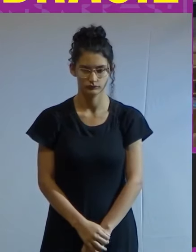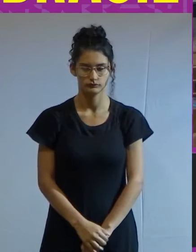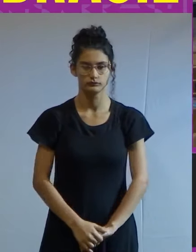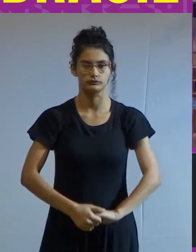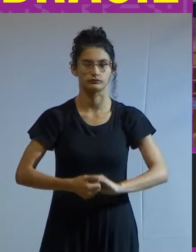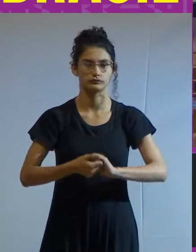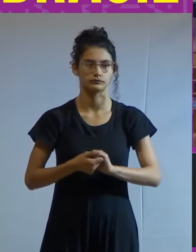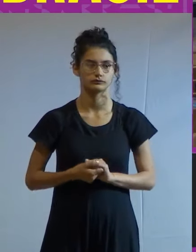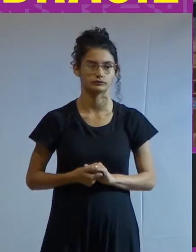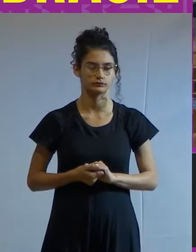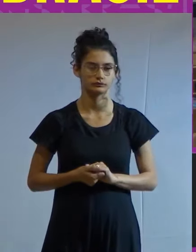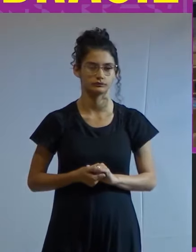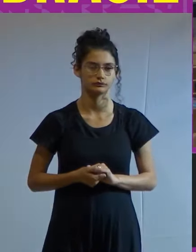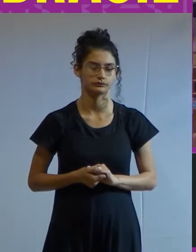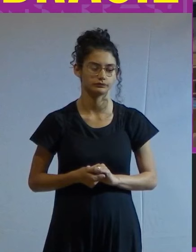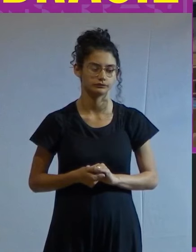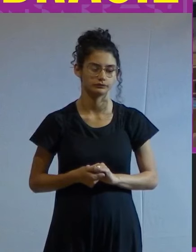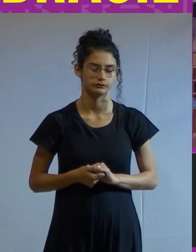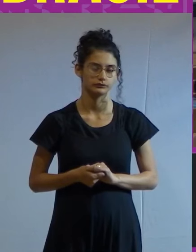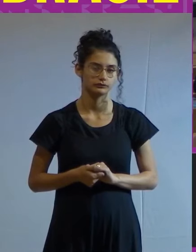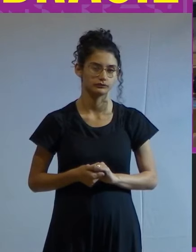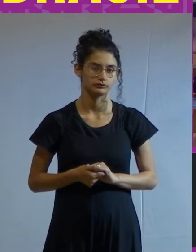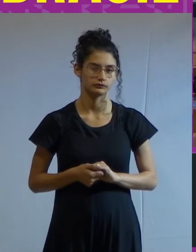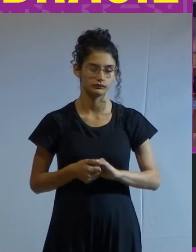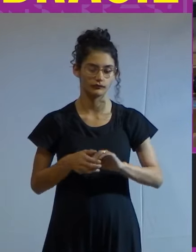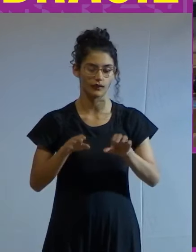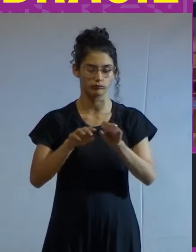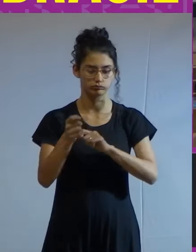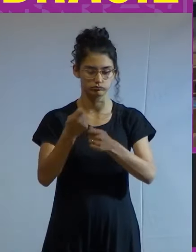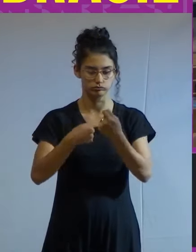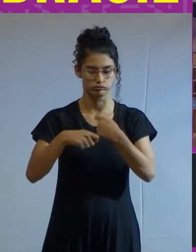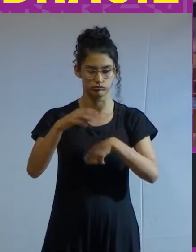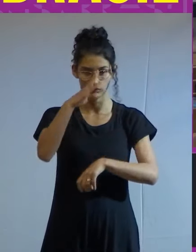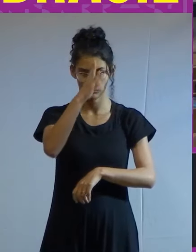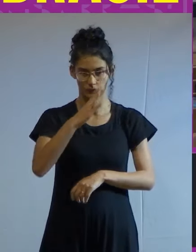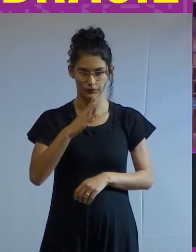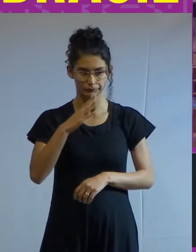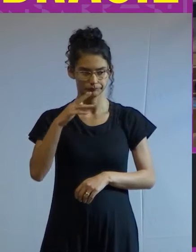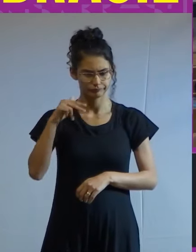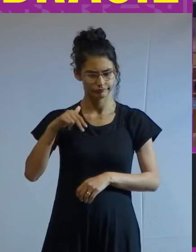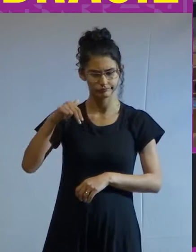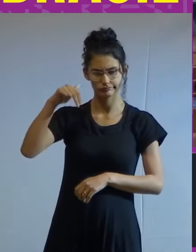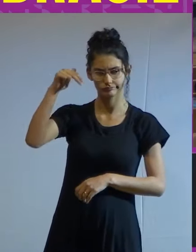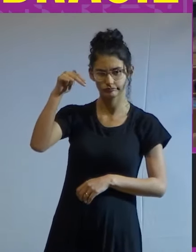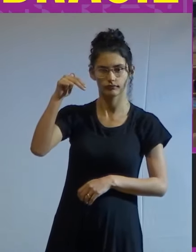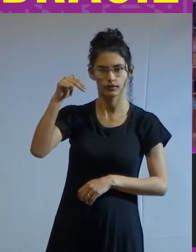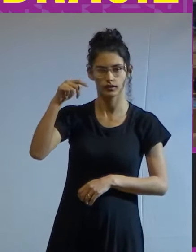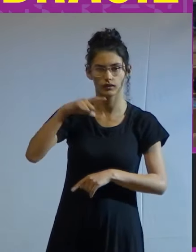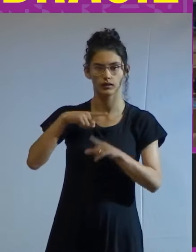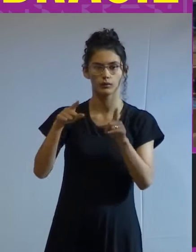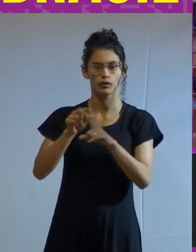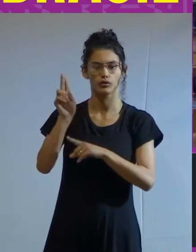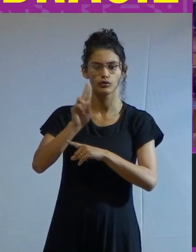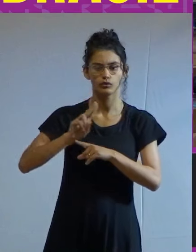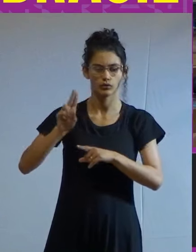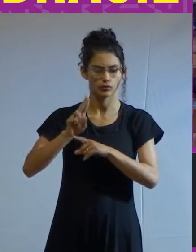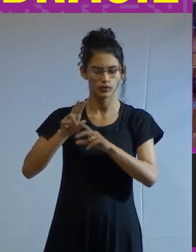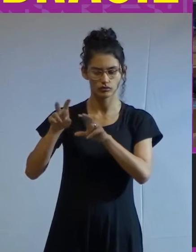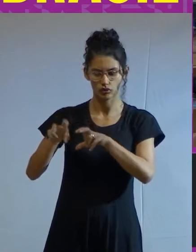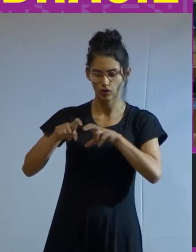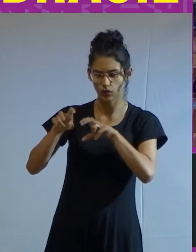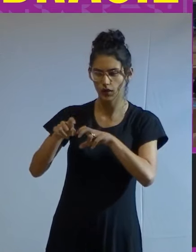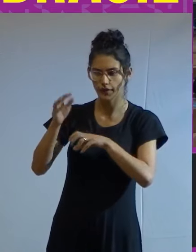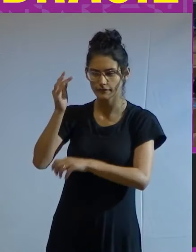Formação econômica do Brasil Na região nordestina, as terras de utilização agrícola